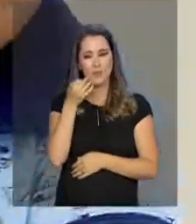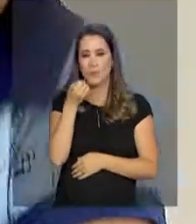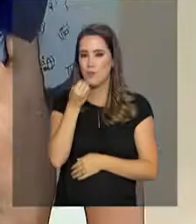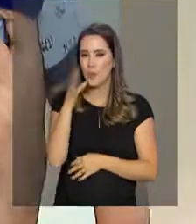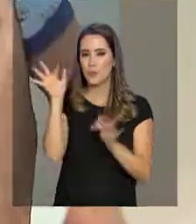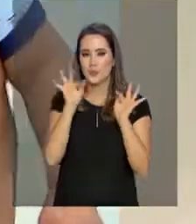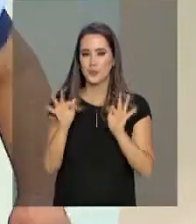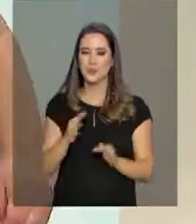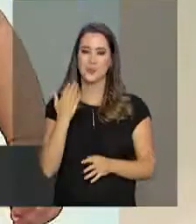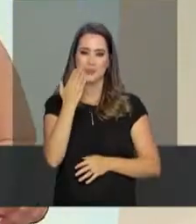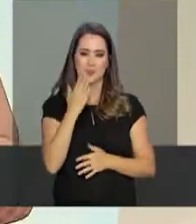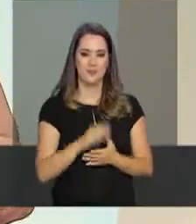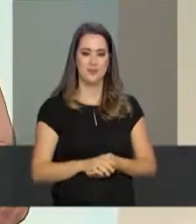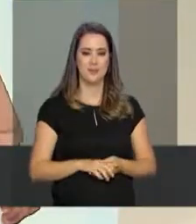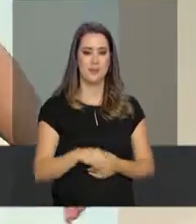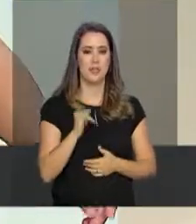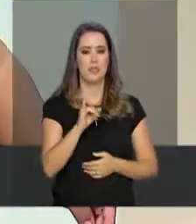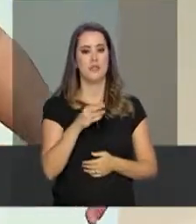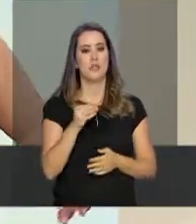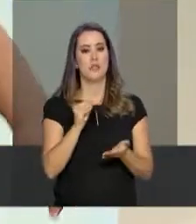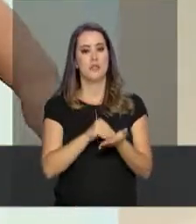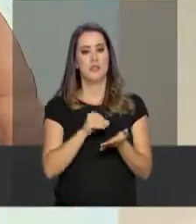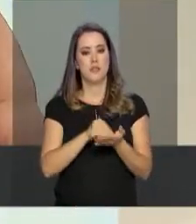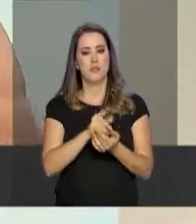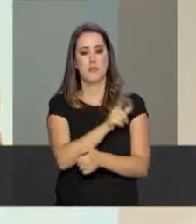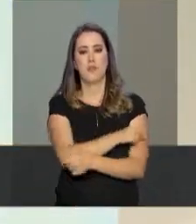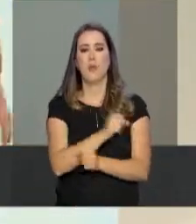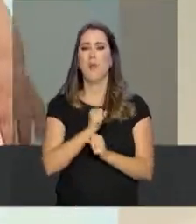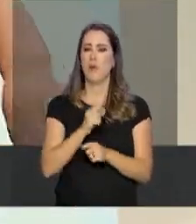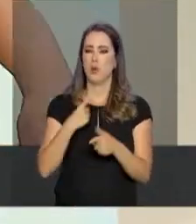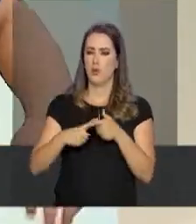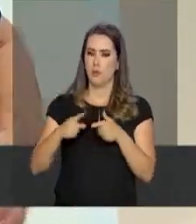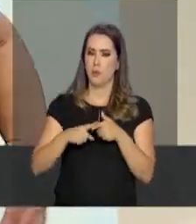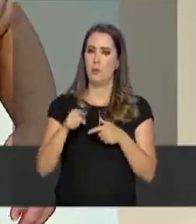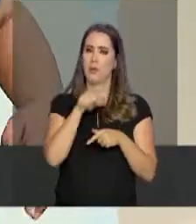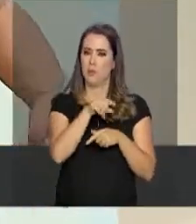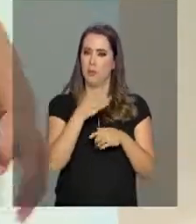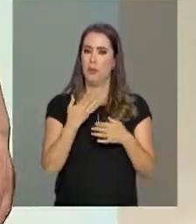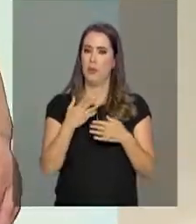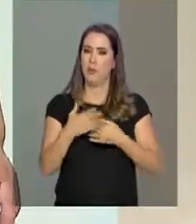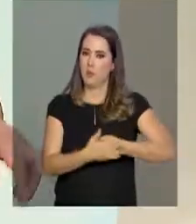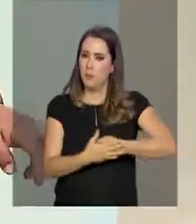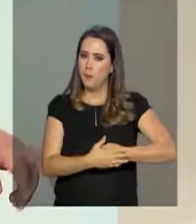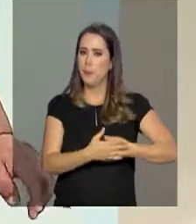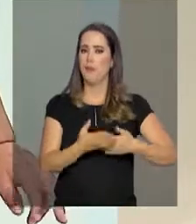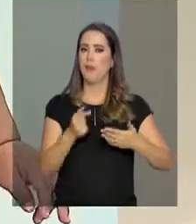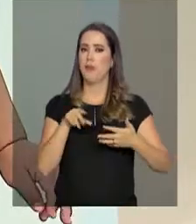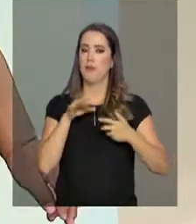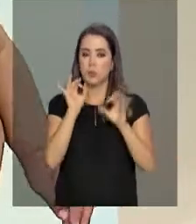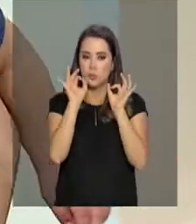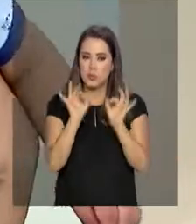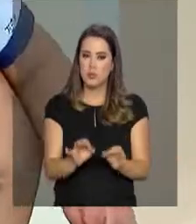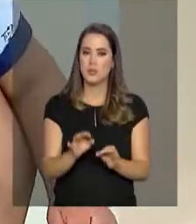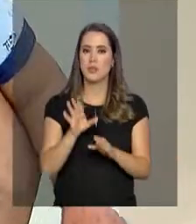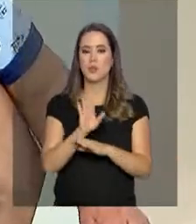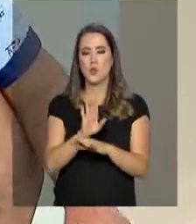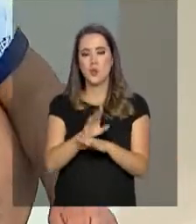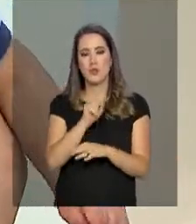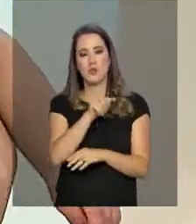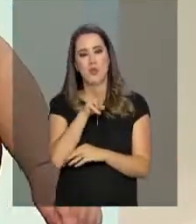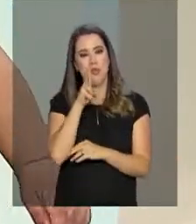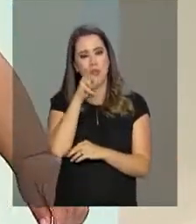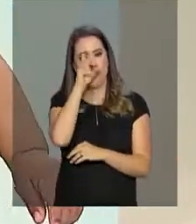feliz. Se a gente deixa faltar uma vacina para mim, ia afetar ele, querendo ou não. E eu, com tudo certinho, contribuiu bastante, porque